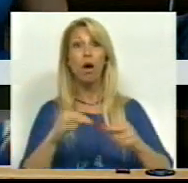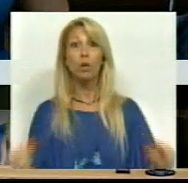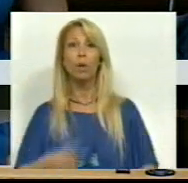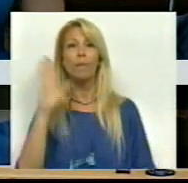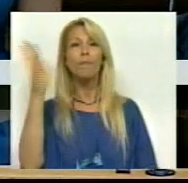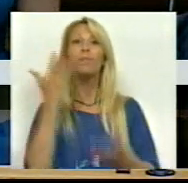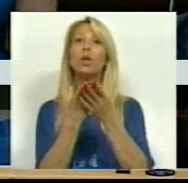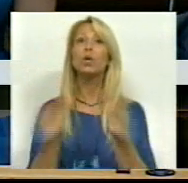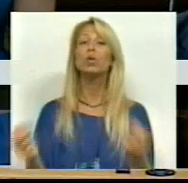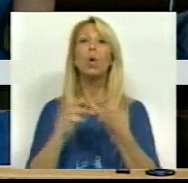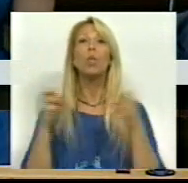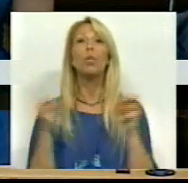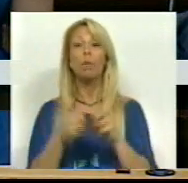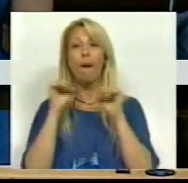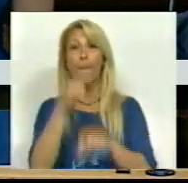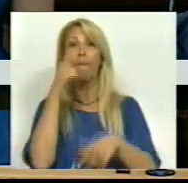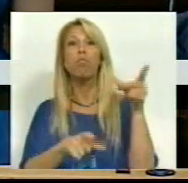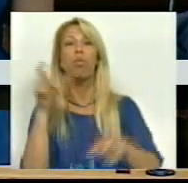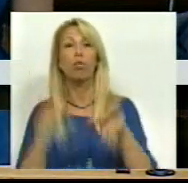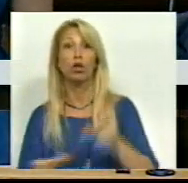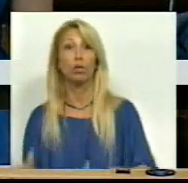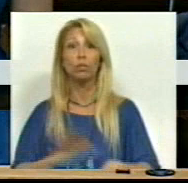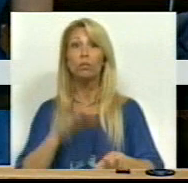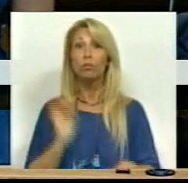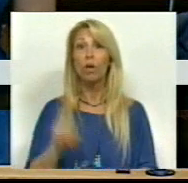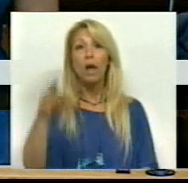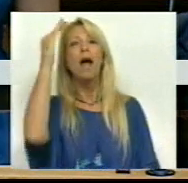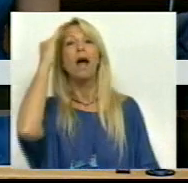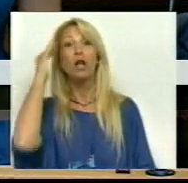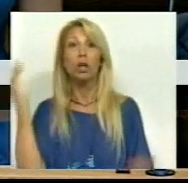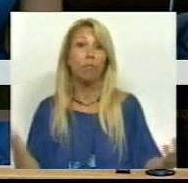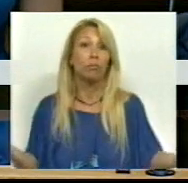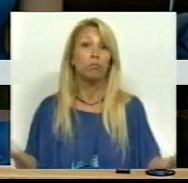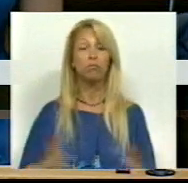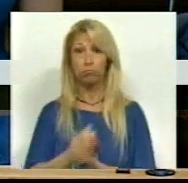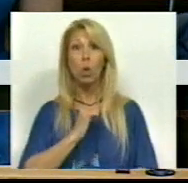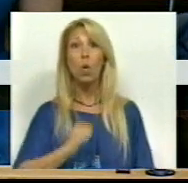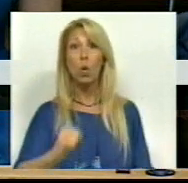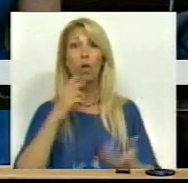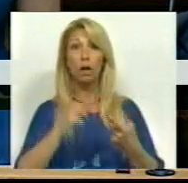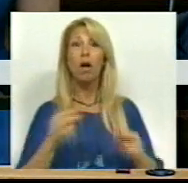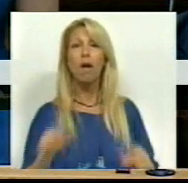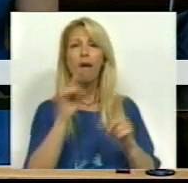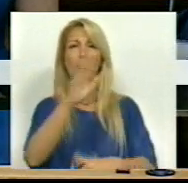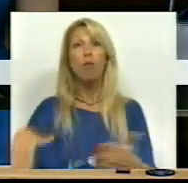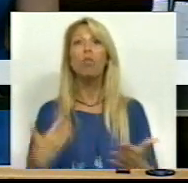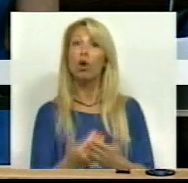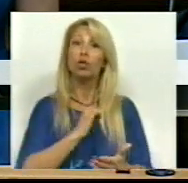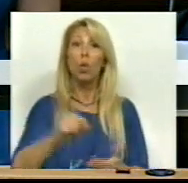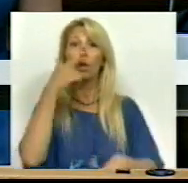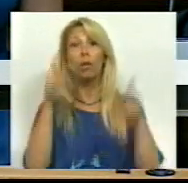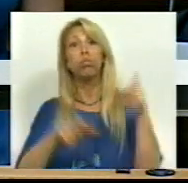na resolução dos problemas das suas populações. Por isso, entendemos que mais do que contra as autarquias, esta é uma proposta contra as